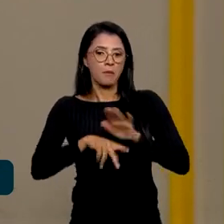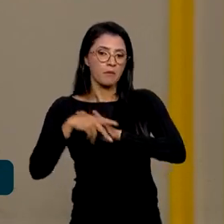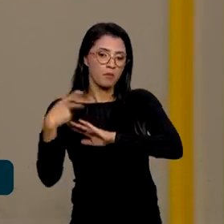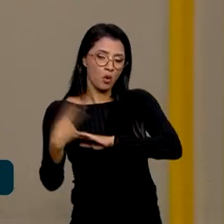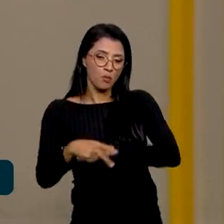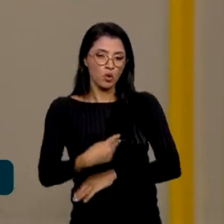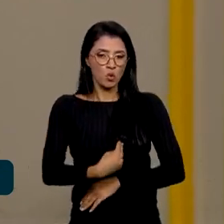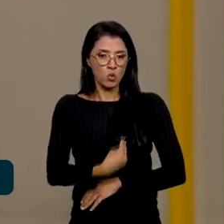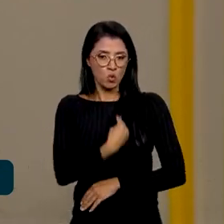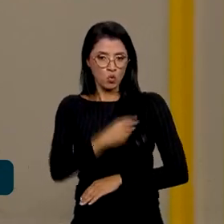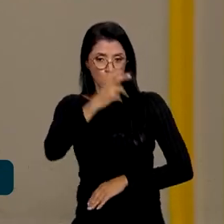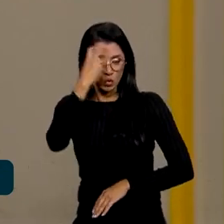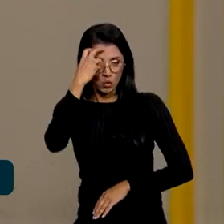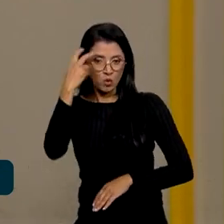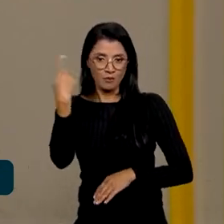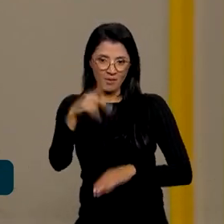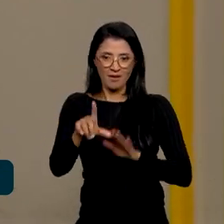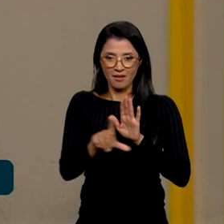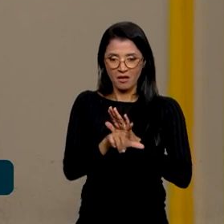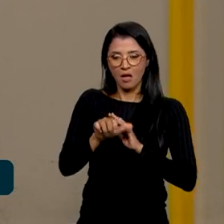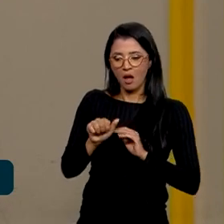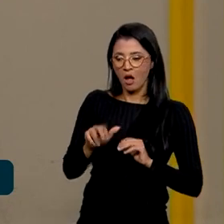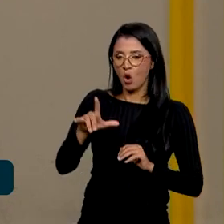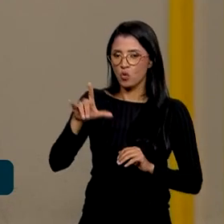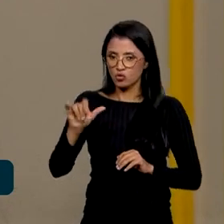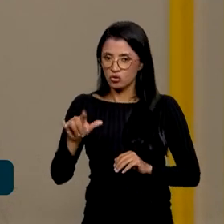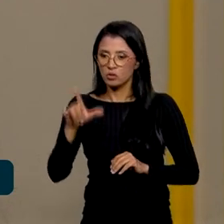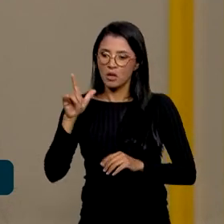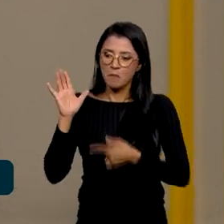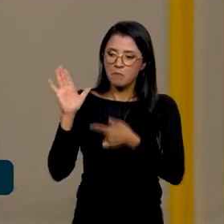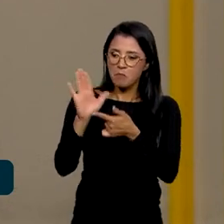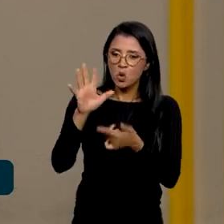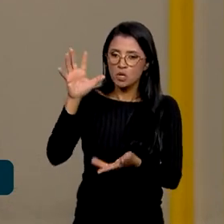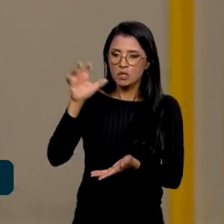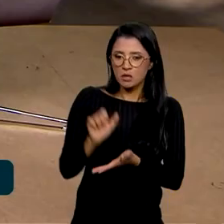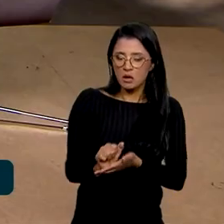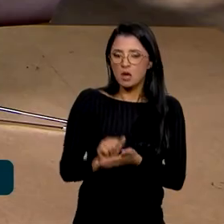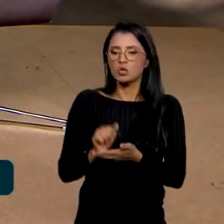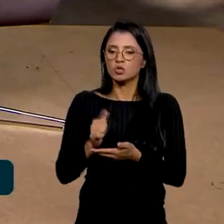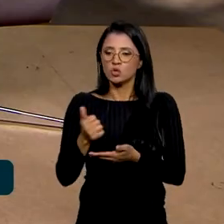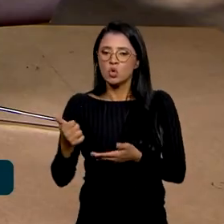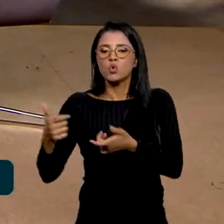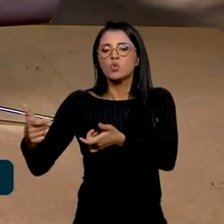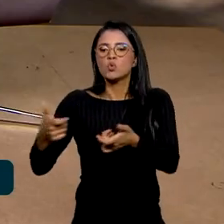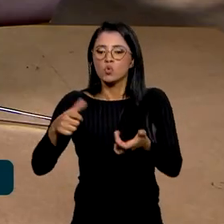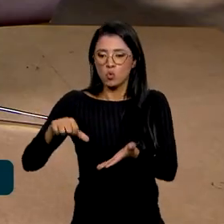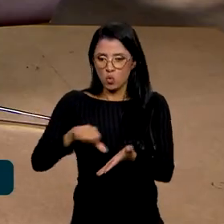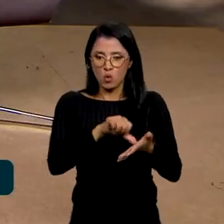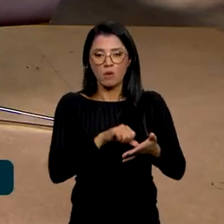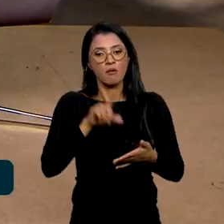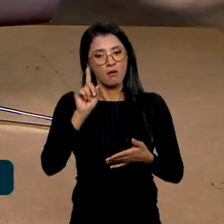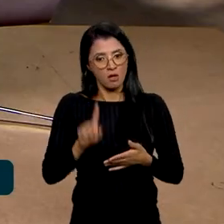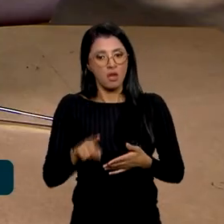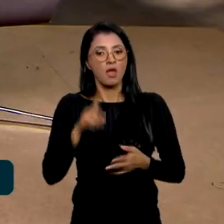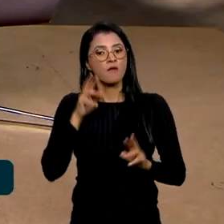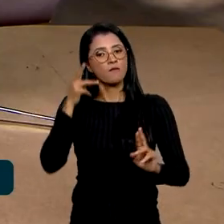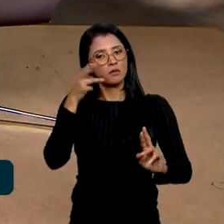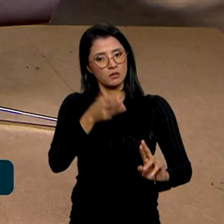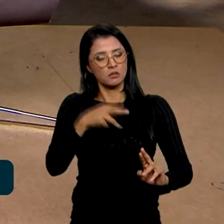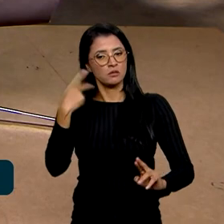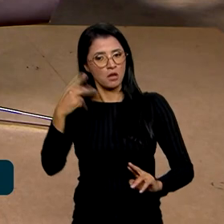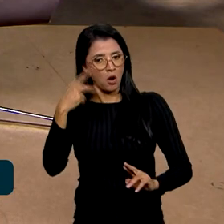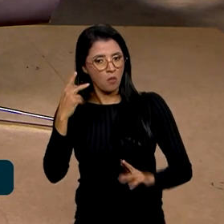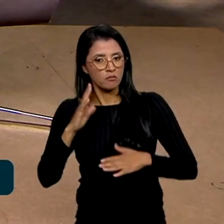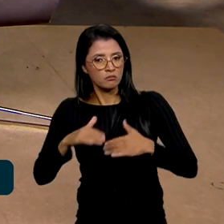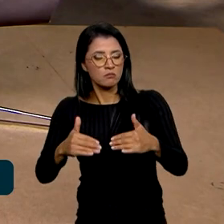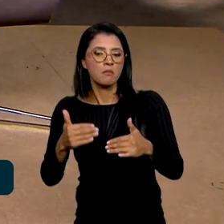por exemplo, a Lei Aldir Blanc, ela cita pontualmente os cadastros e o Cadastro Nacional de Pontos de Cultura é um dos cadastros referenciais para